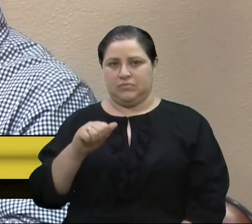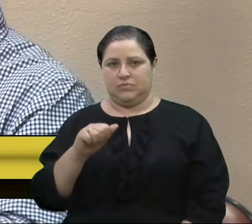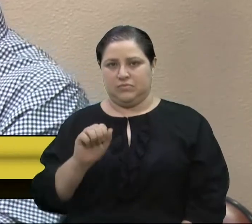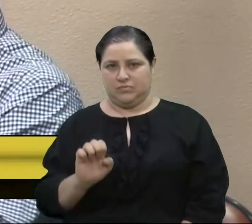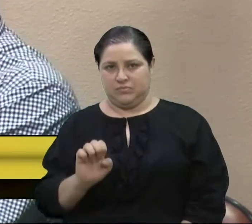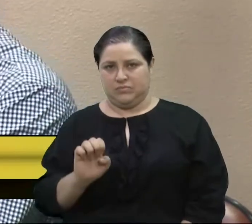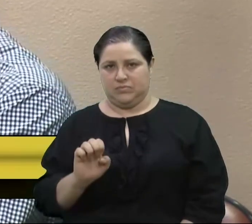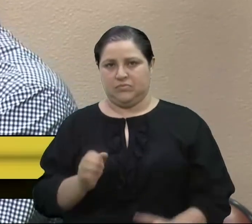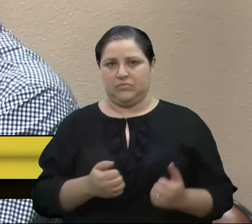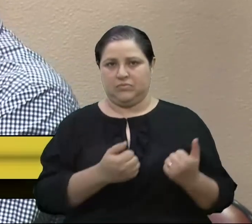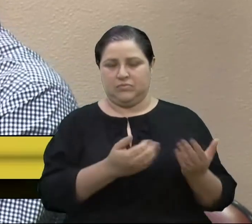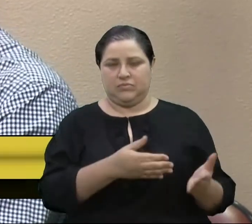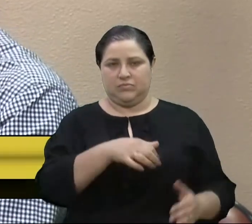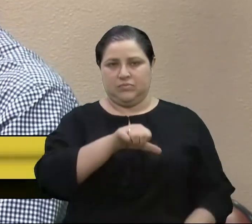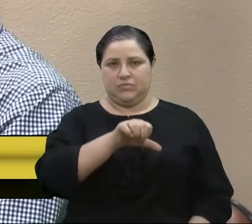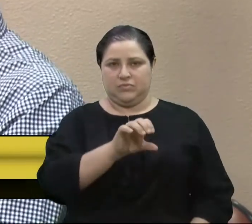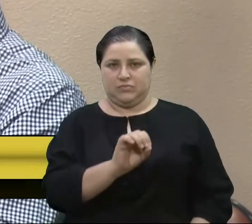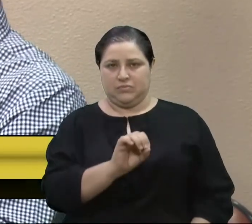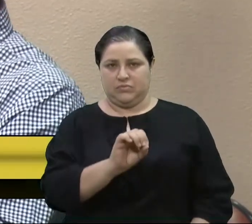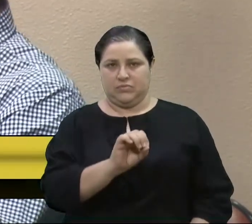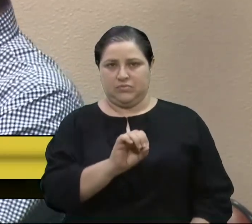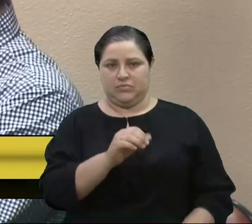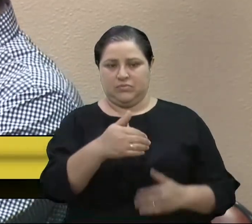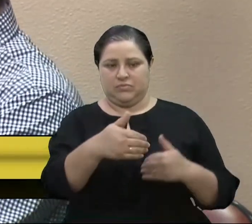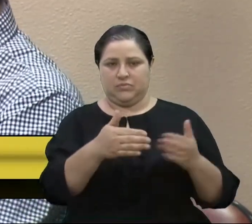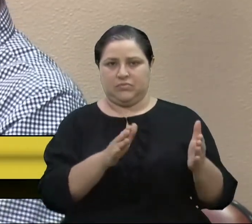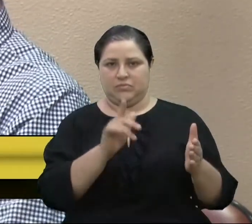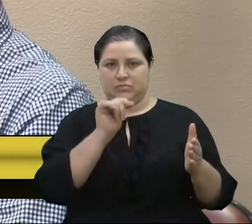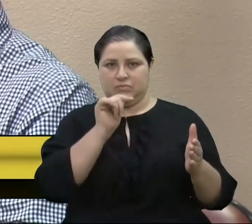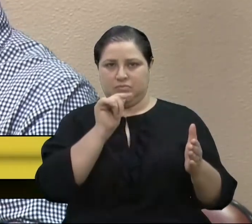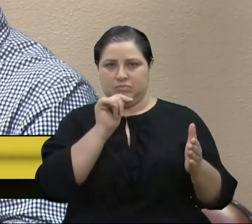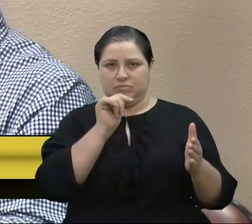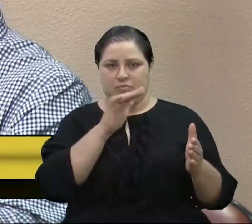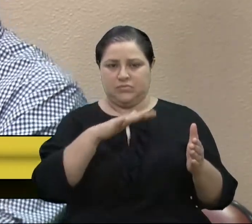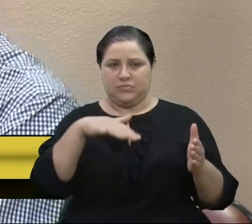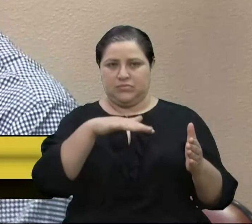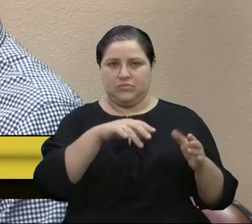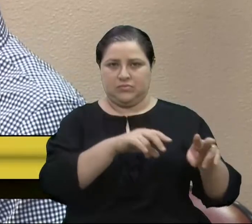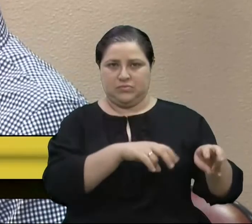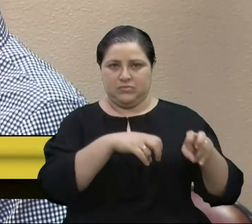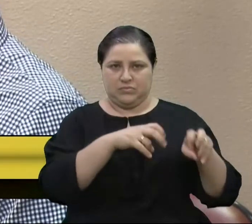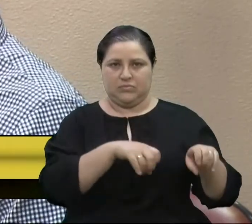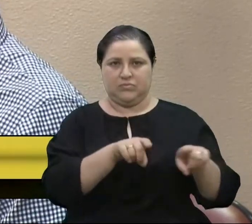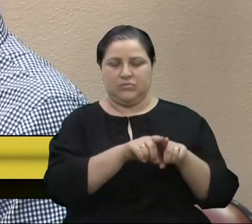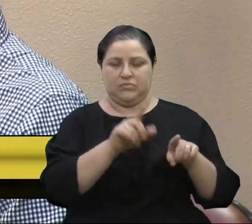água na zona rural e na qual ia o fornecimento de água também.